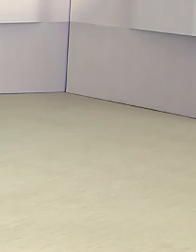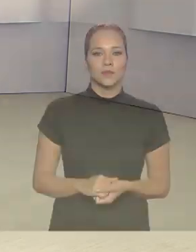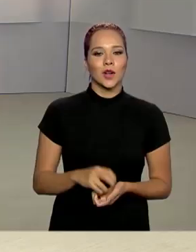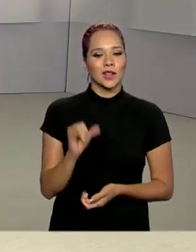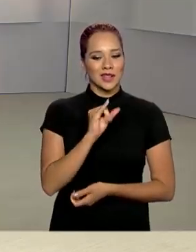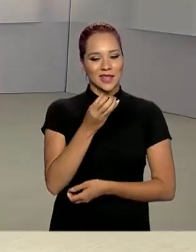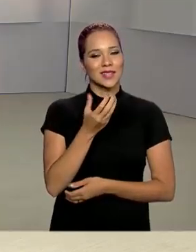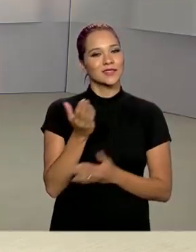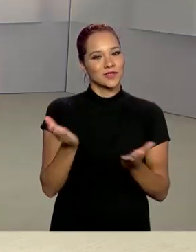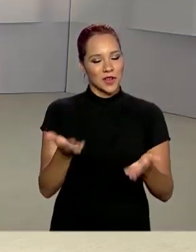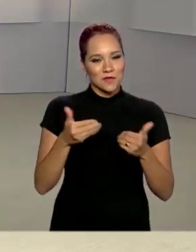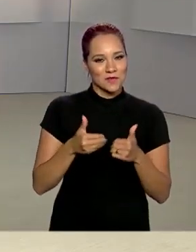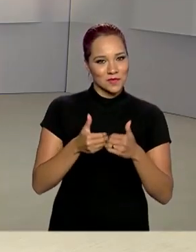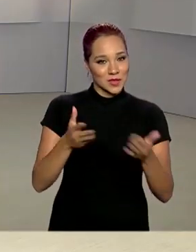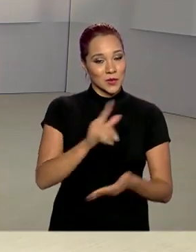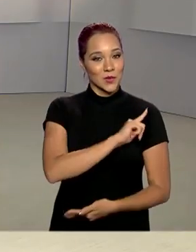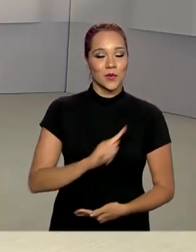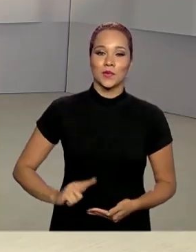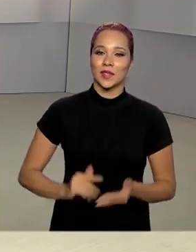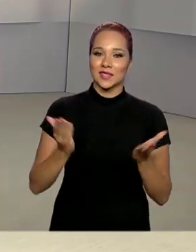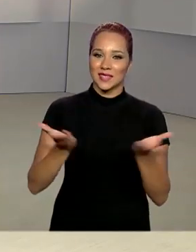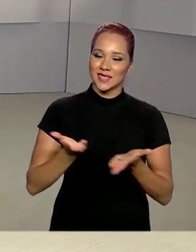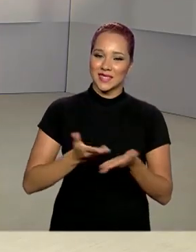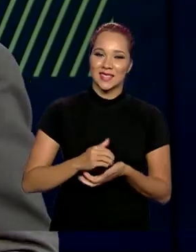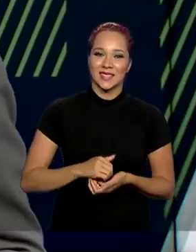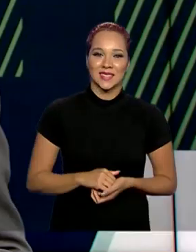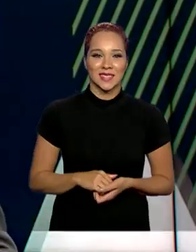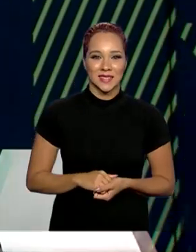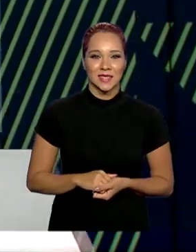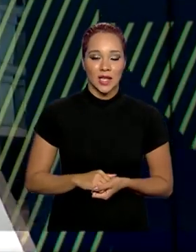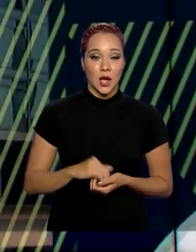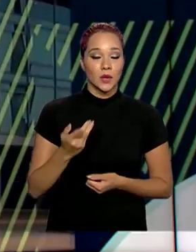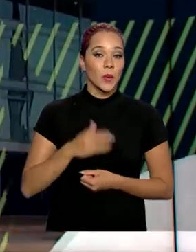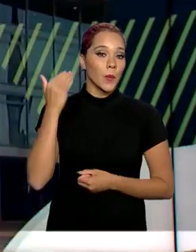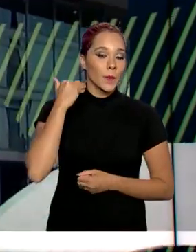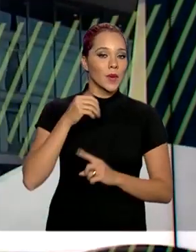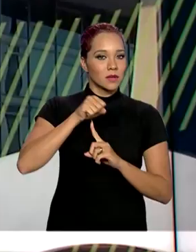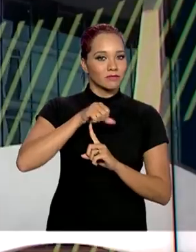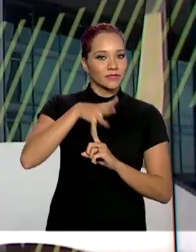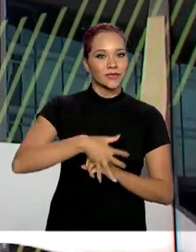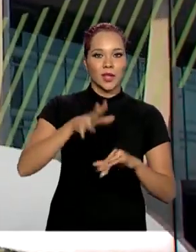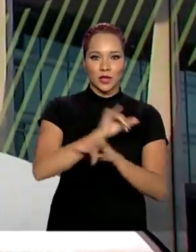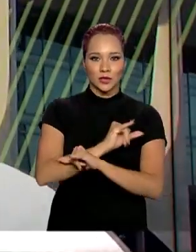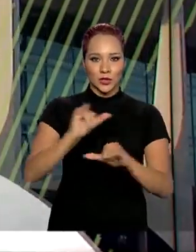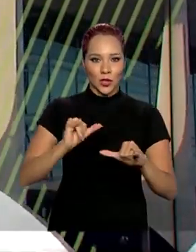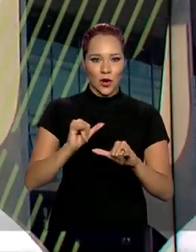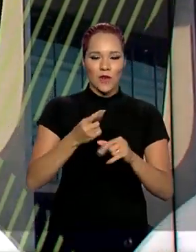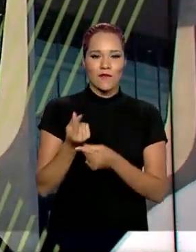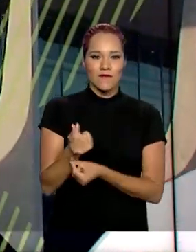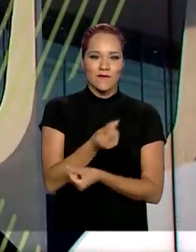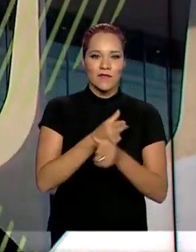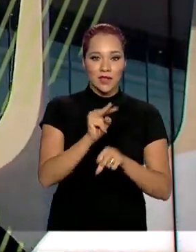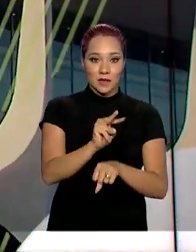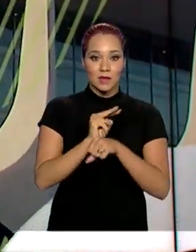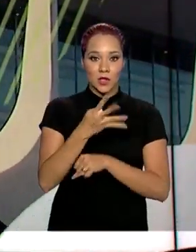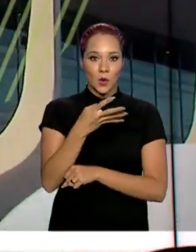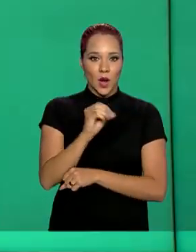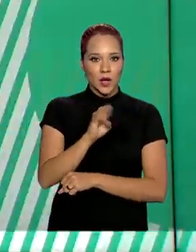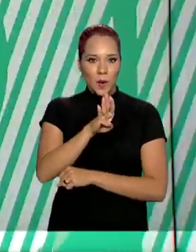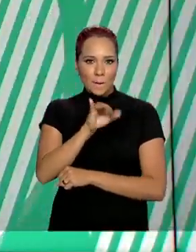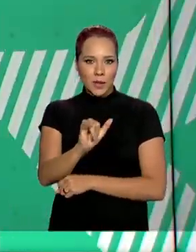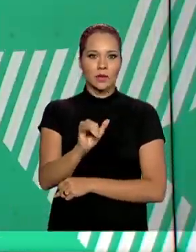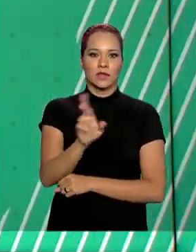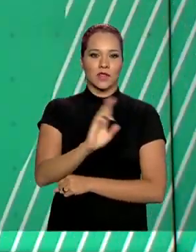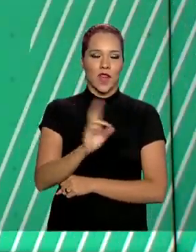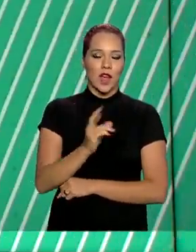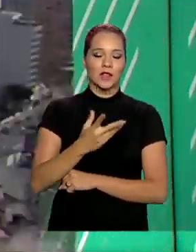Olá, já estamos de volta com o Governo Agora. O Banco Central nosceu uma linha de financiamento de 40 bilhões de reais